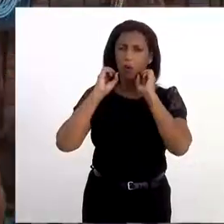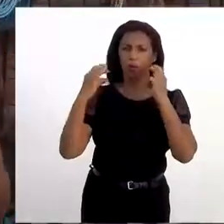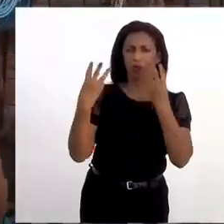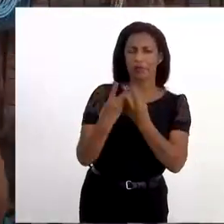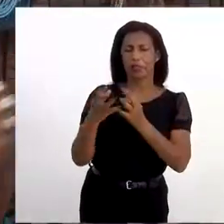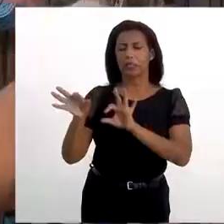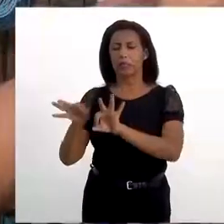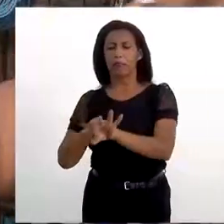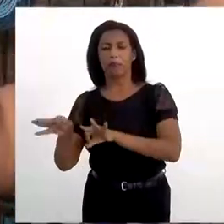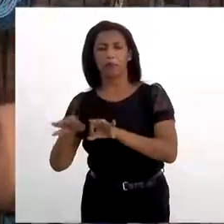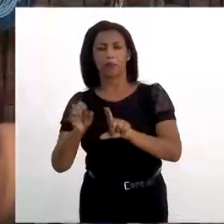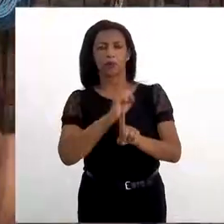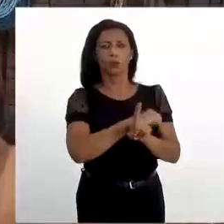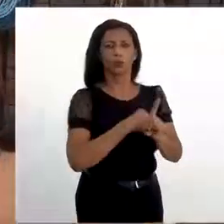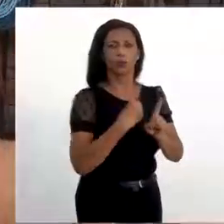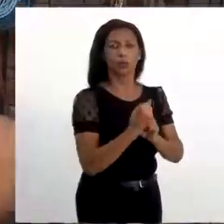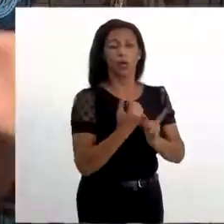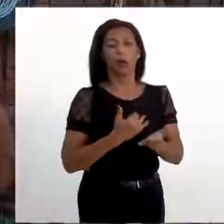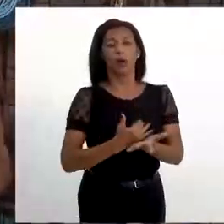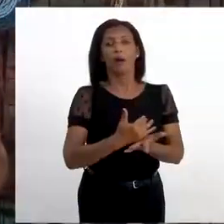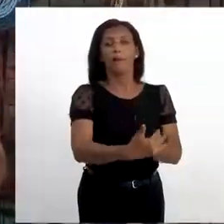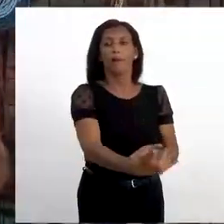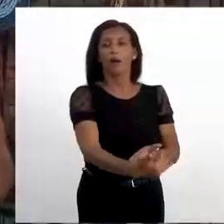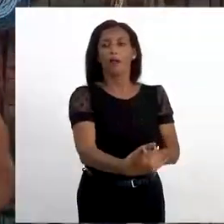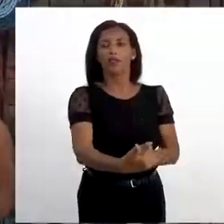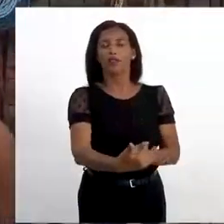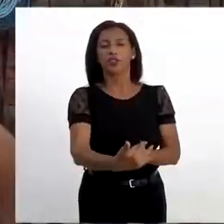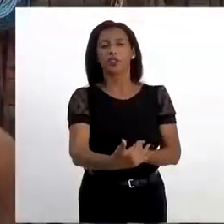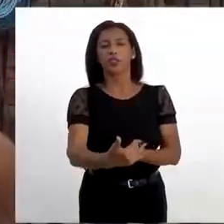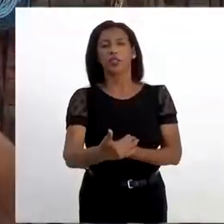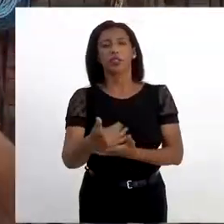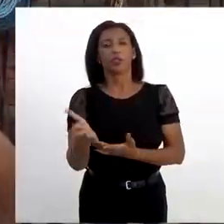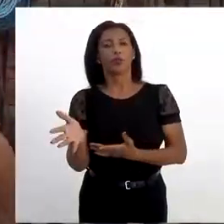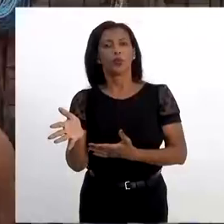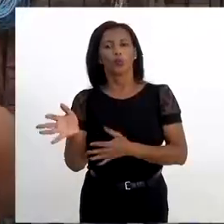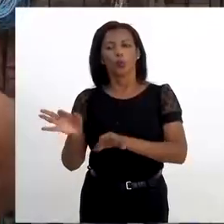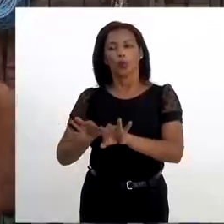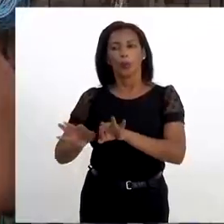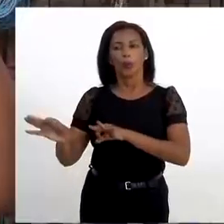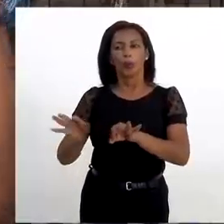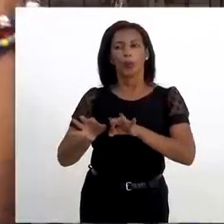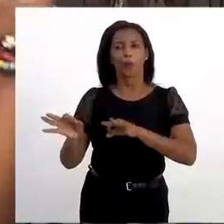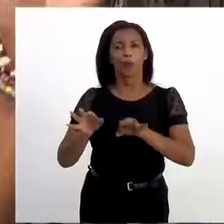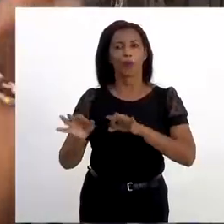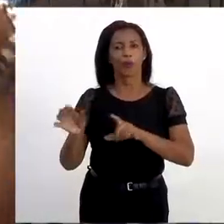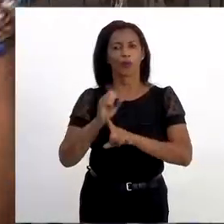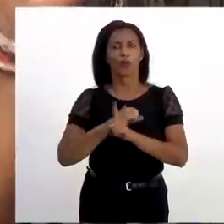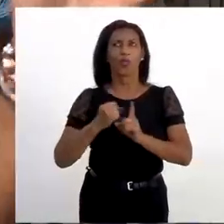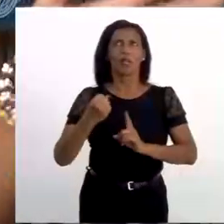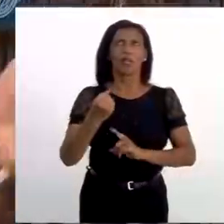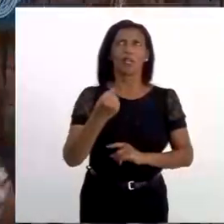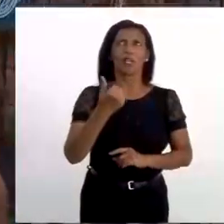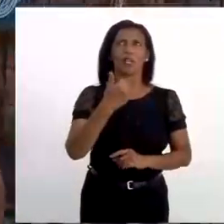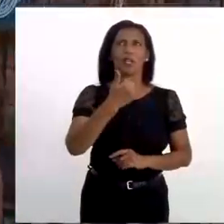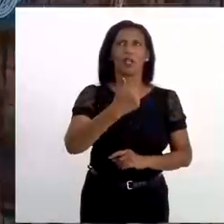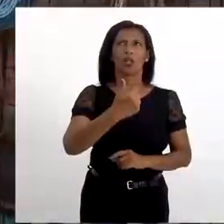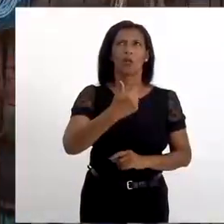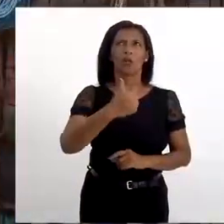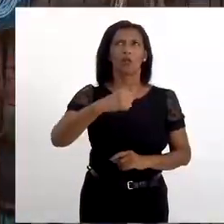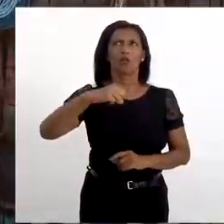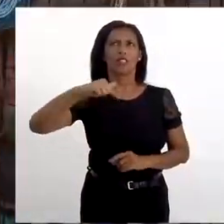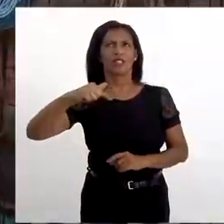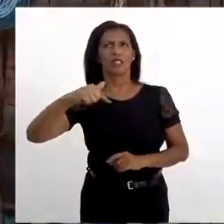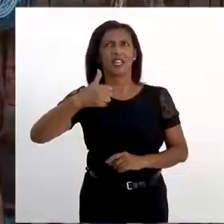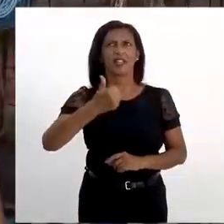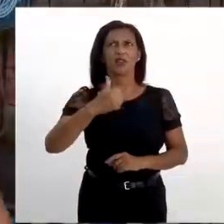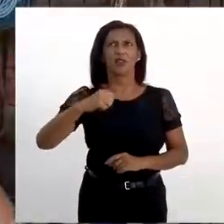oficinas, projeto social, a partir do projeto Comunidade e Solidária. Isso há 97, 98, eu acredito que eu.